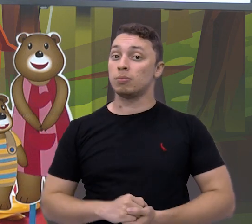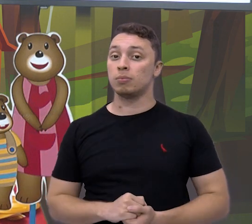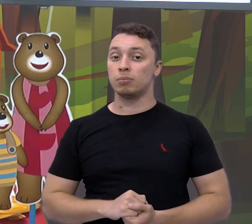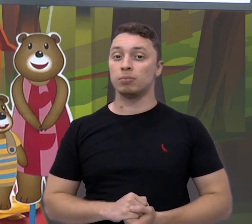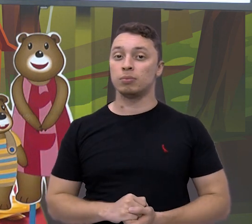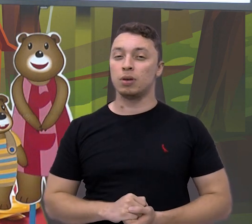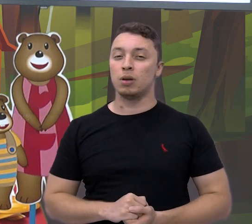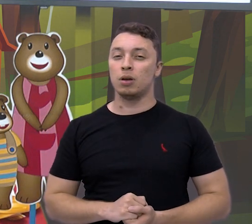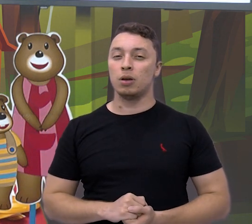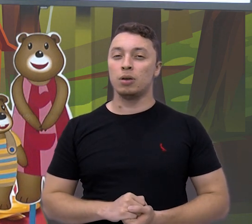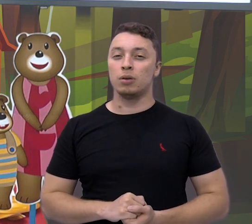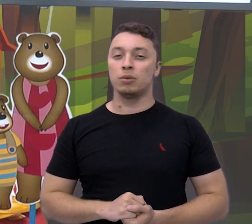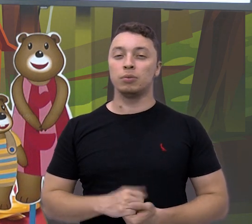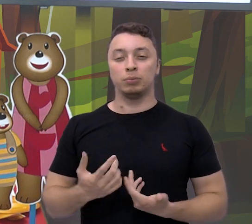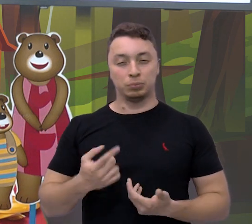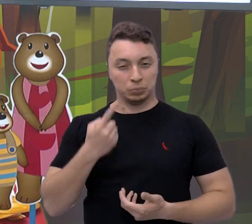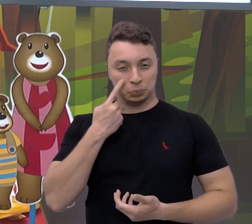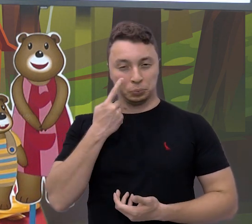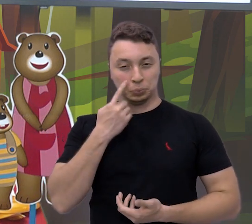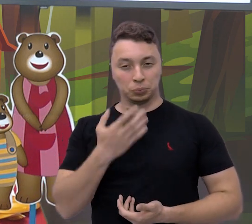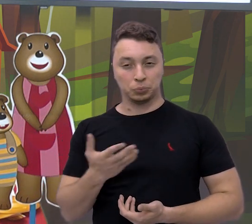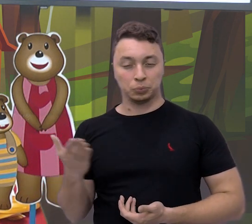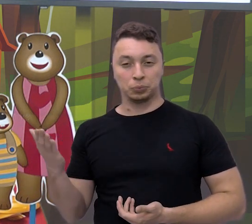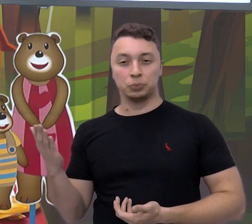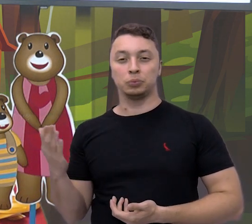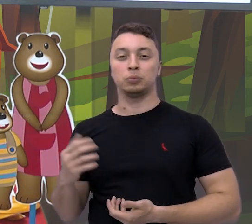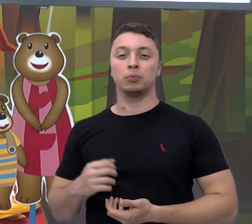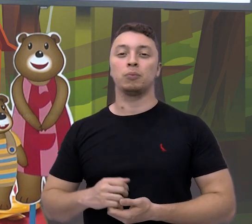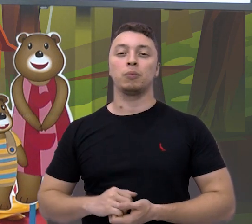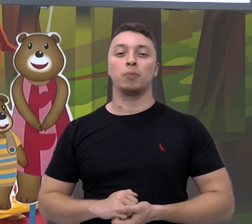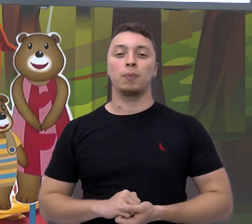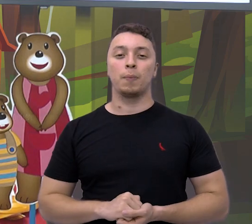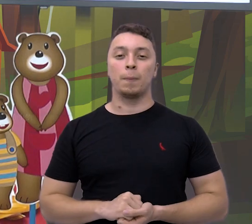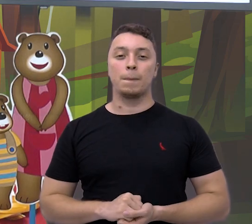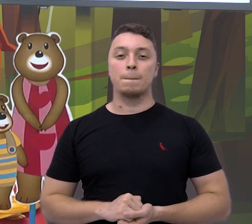ver? Observa aqui, deixa eu pegar aqui, caixinhos dourados.